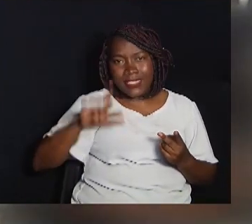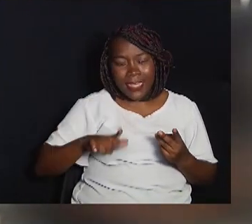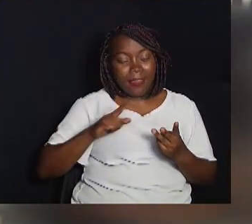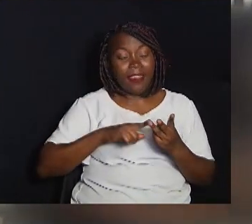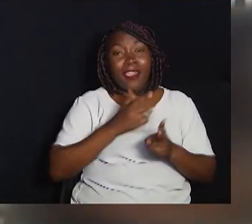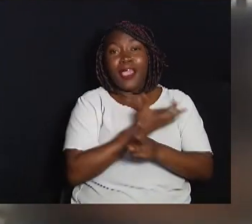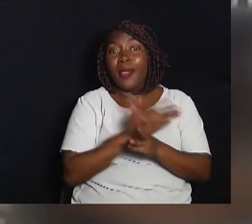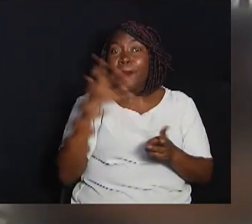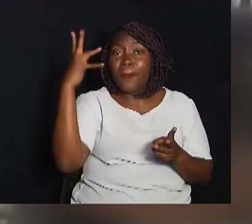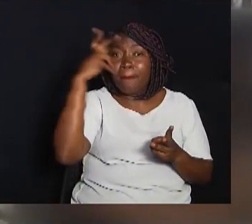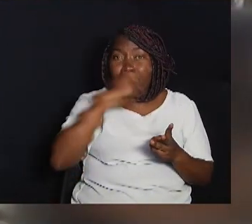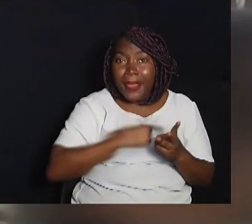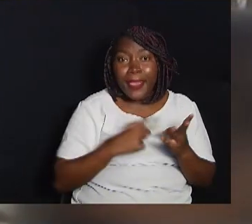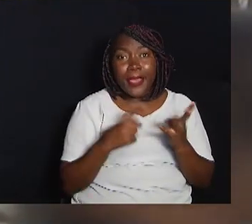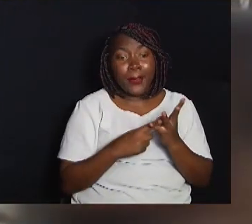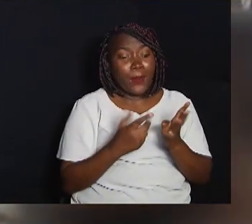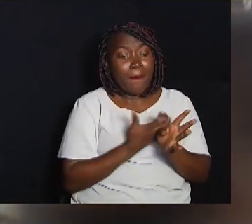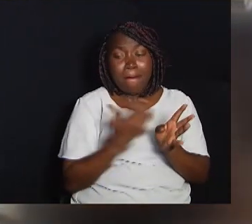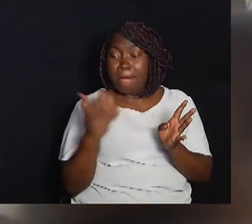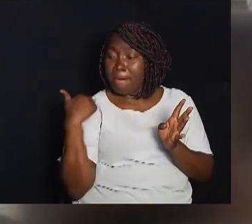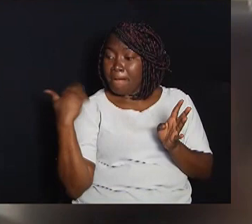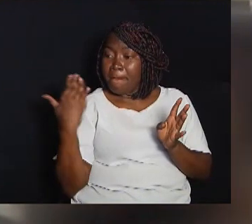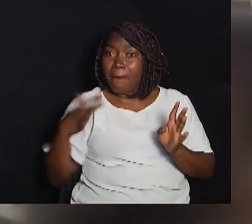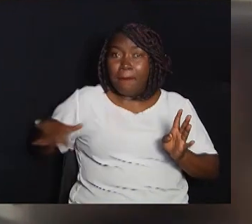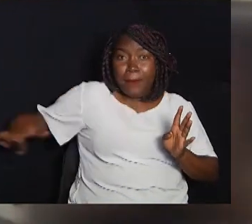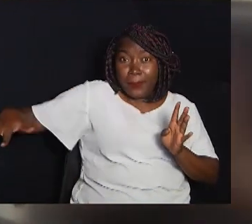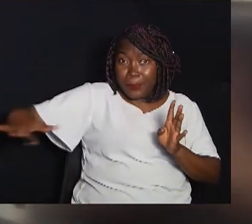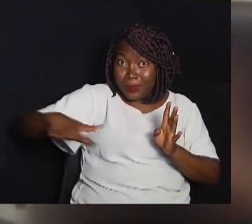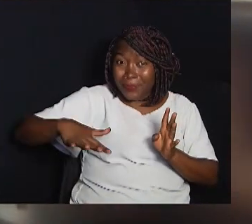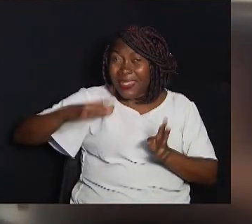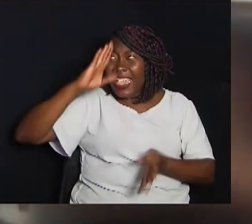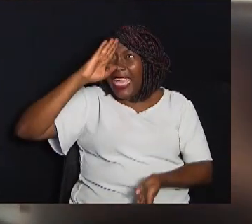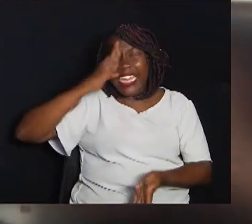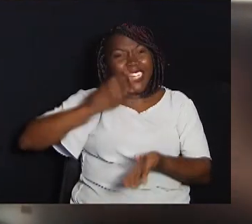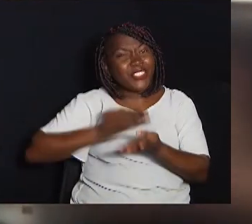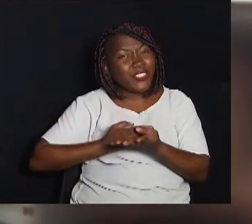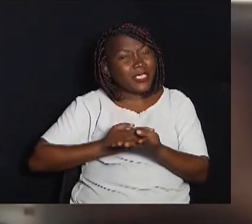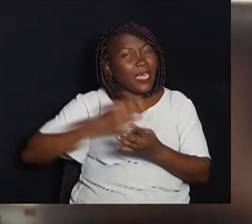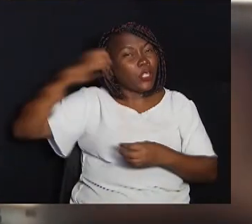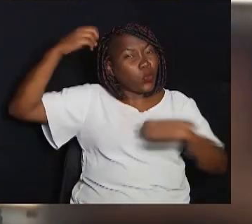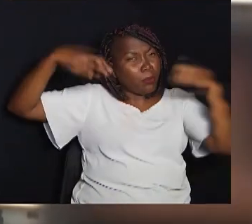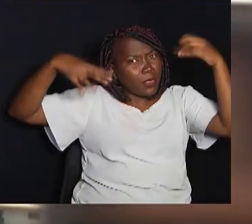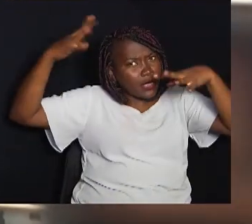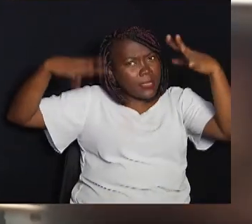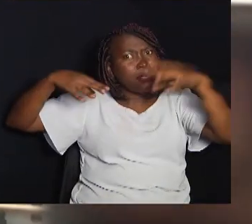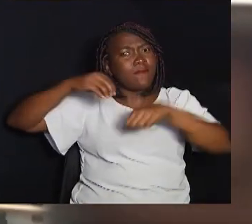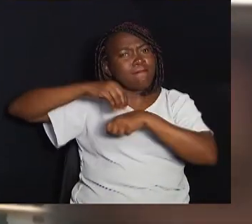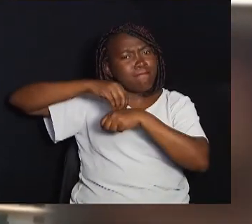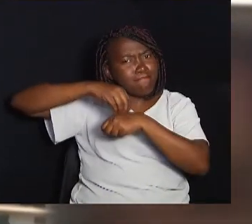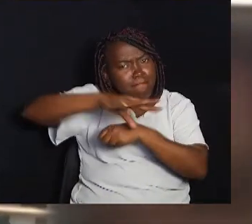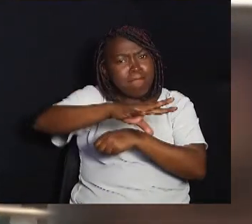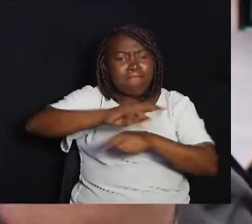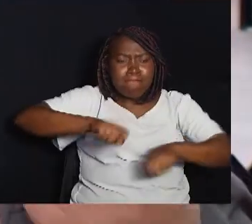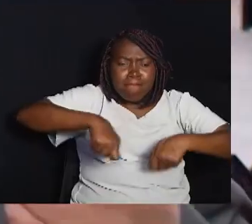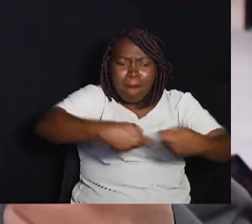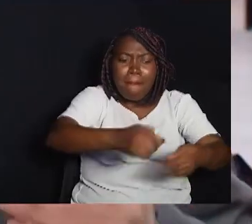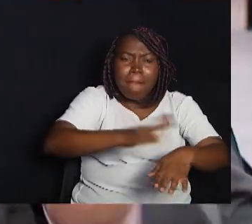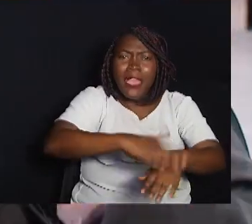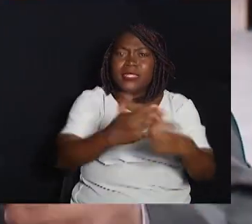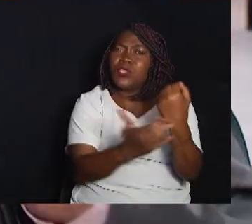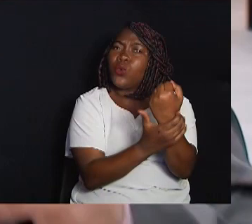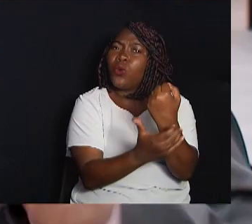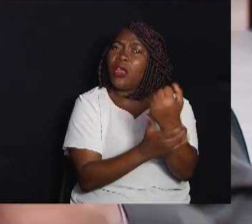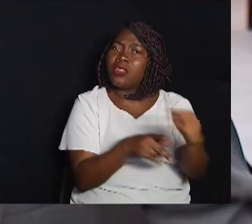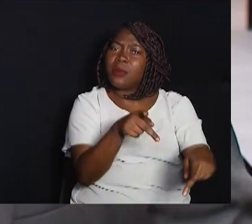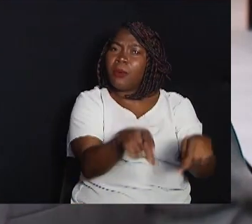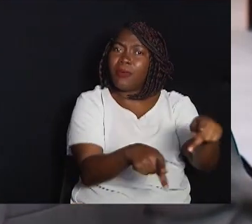SP75 em Campinas Acredita que a iluminação pode trazer mais segurança para a população Nós estamos